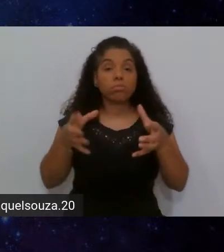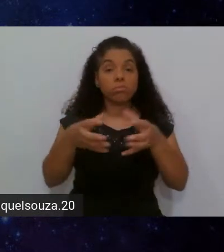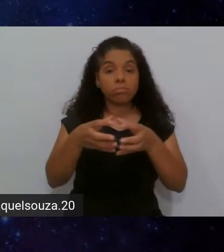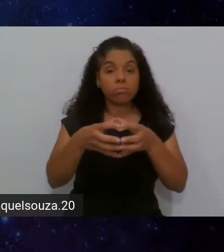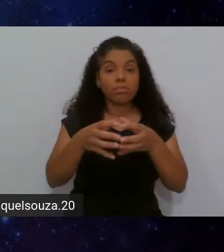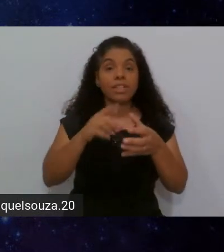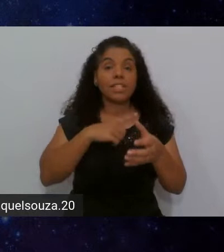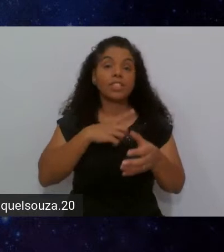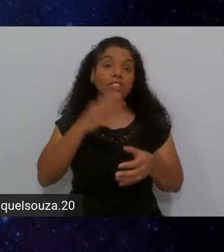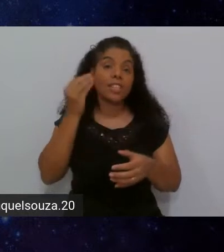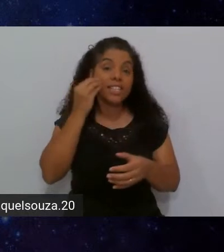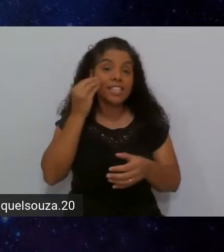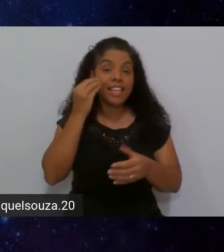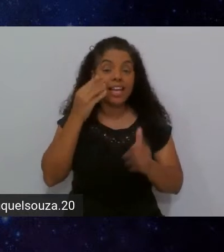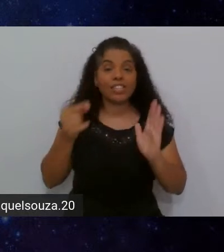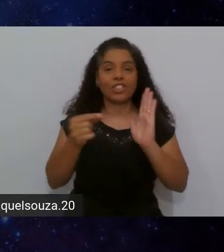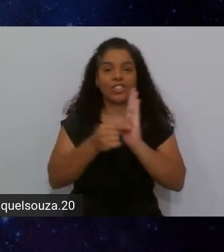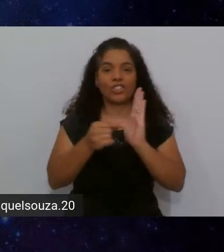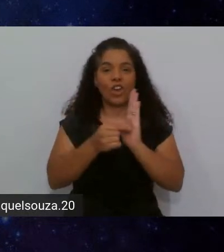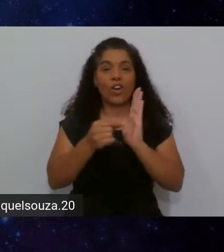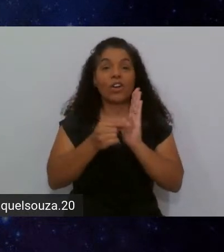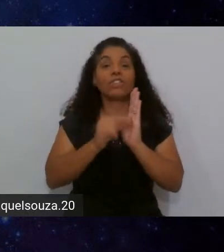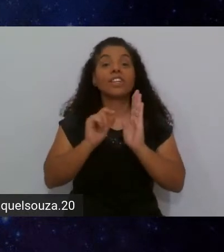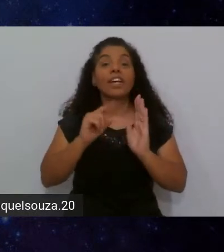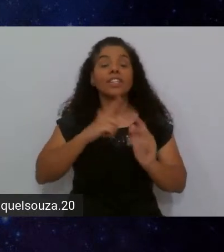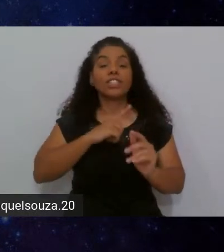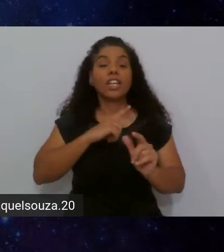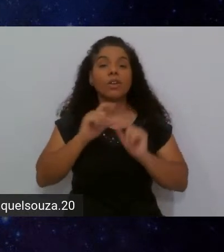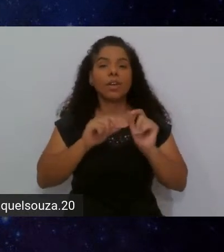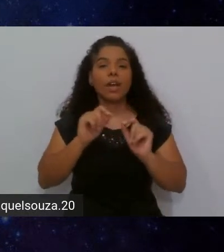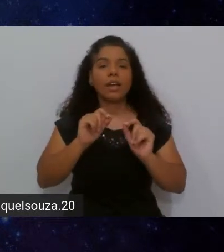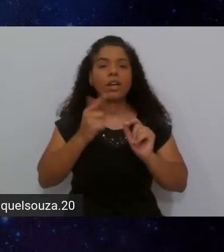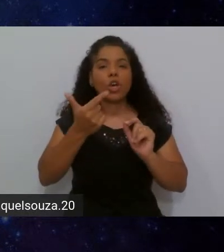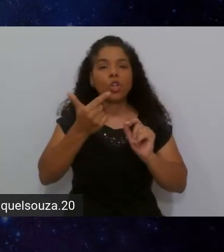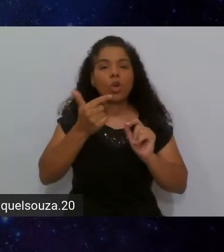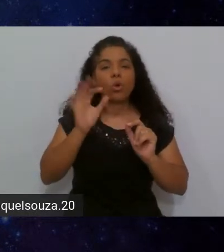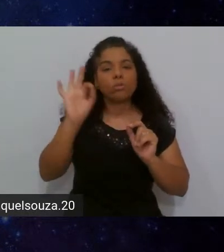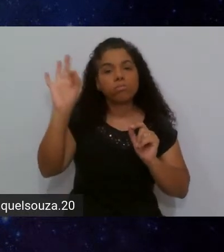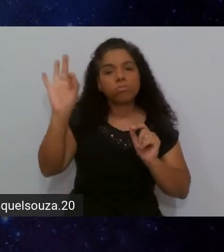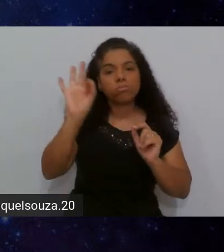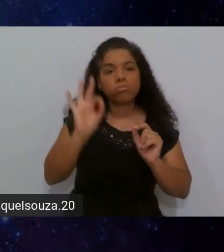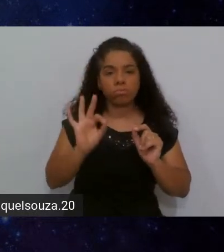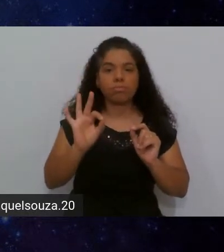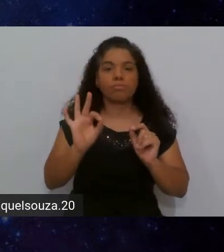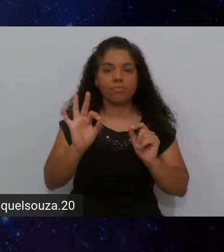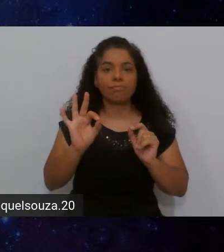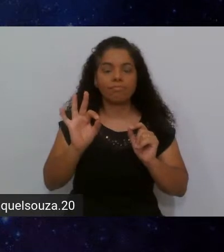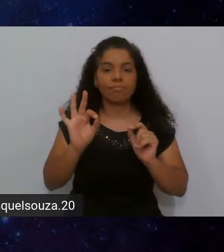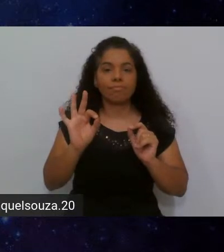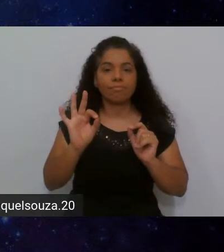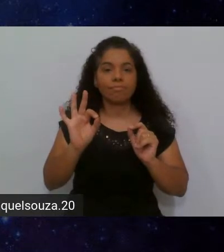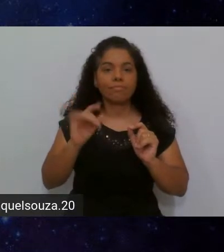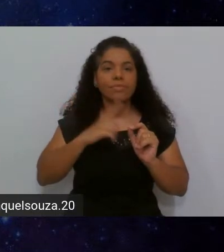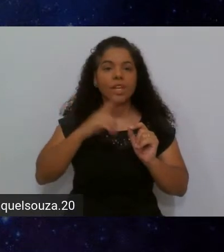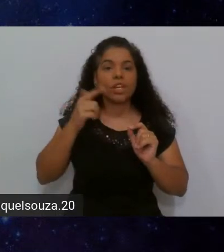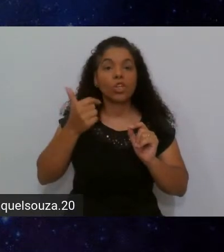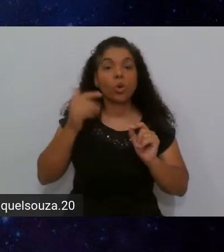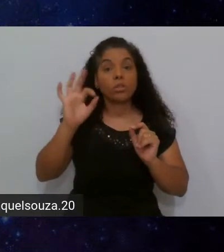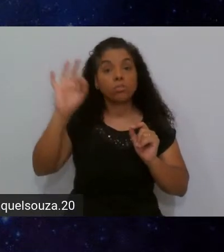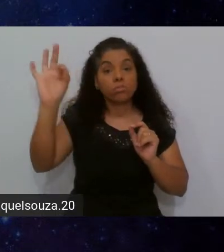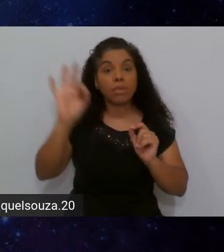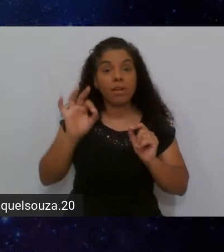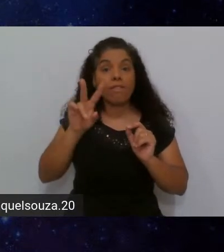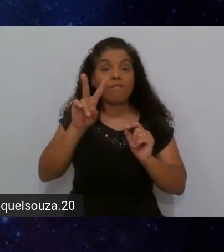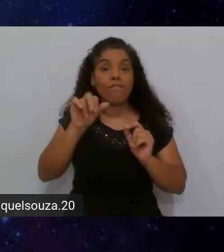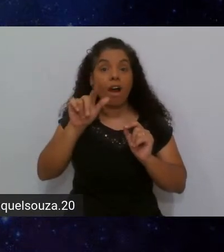testes de software, que é, a gente tem ali 12%, né, ali de vagas que estão,